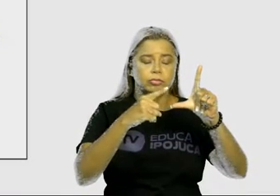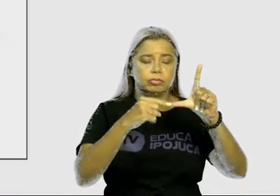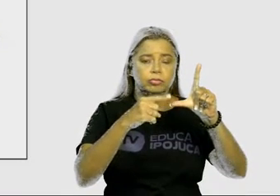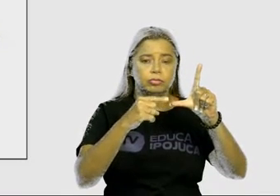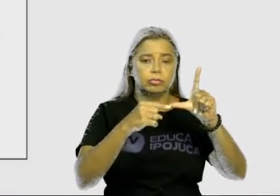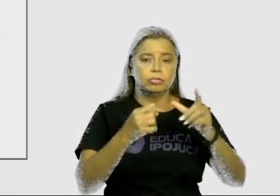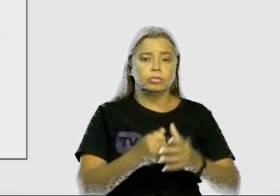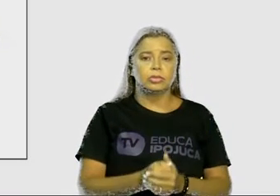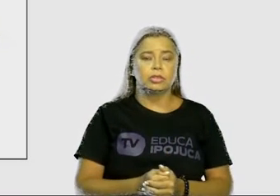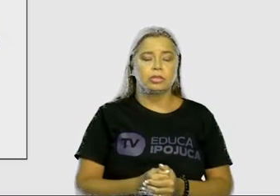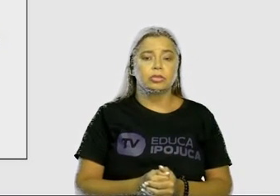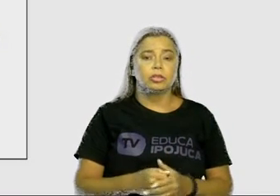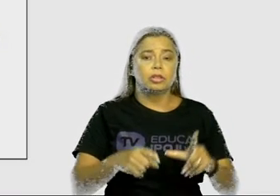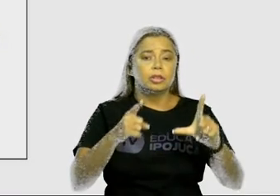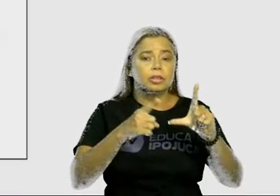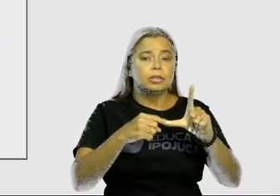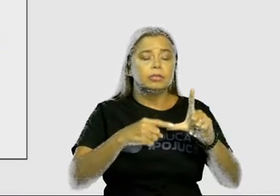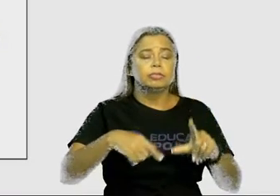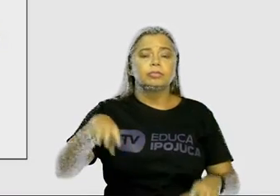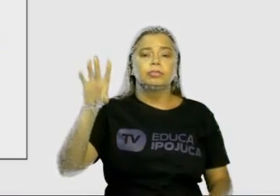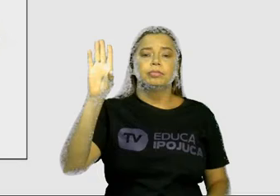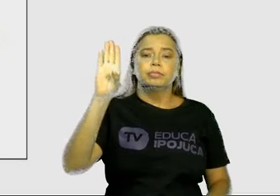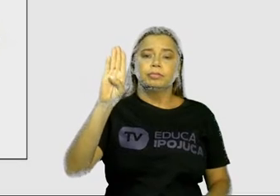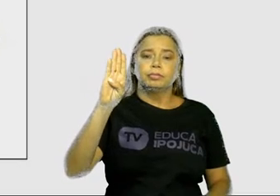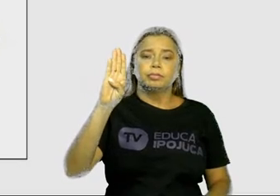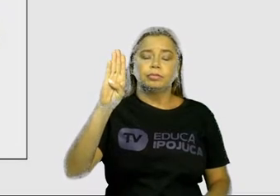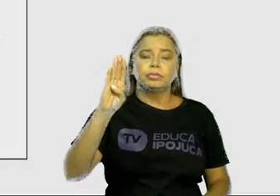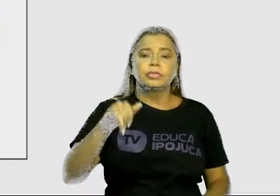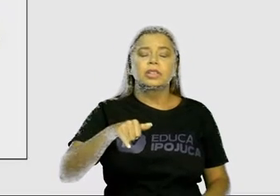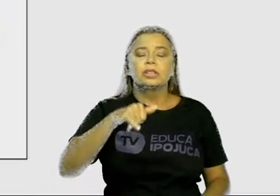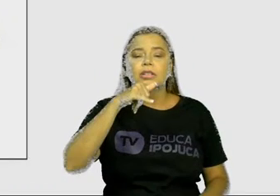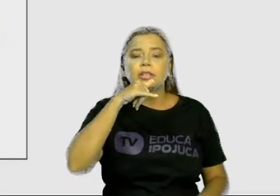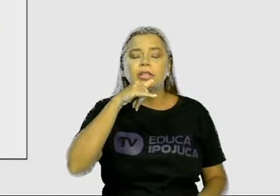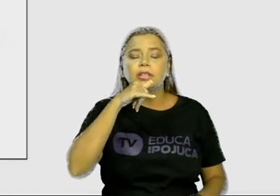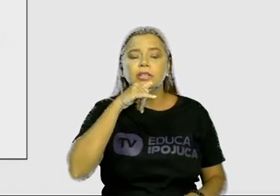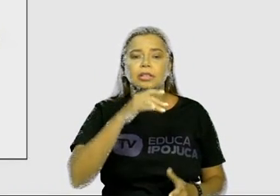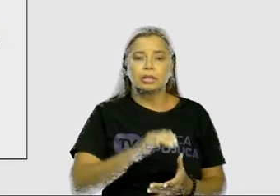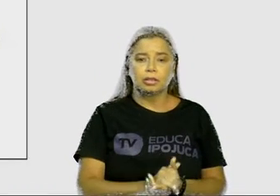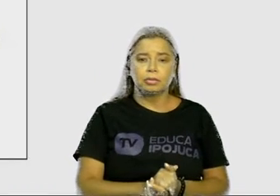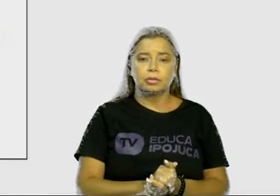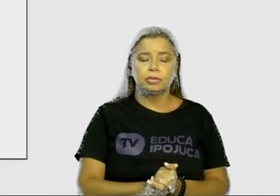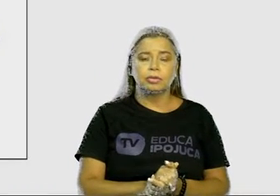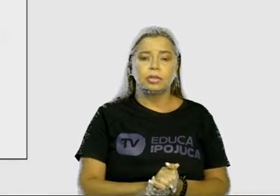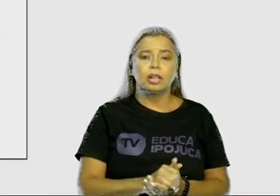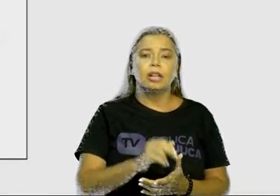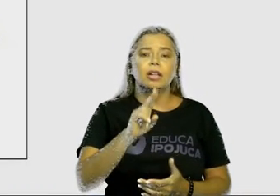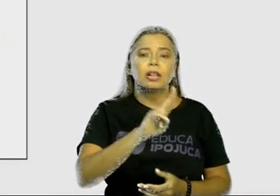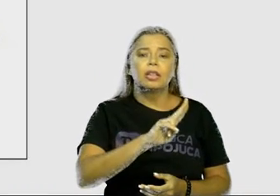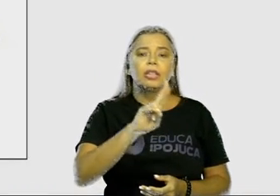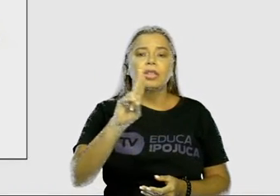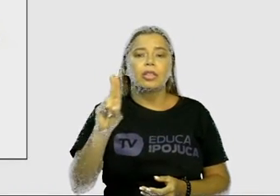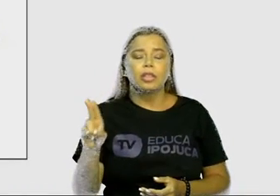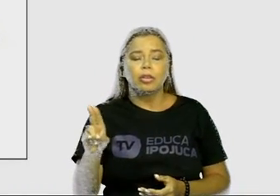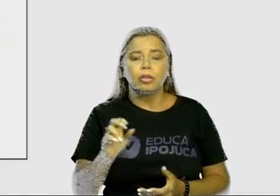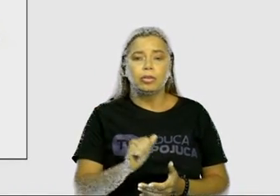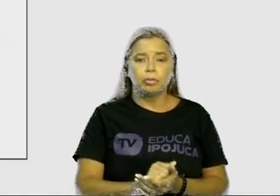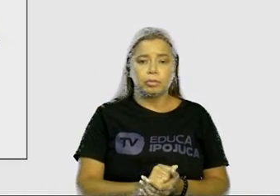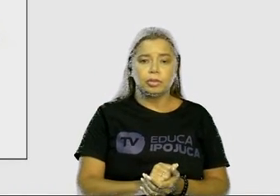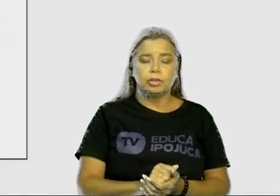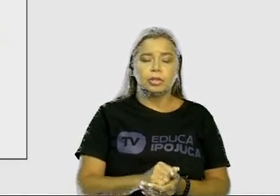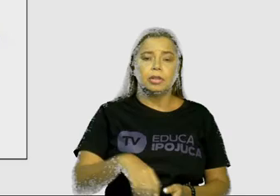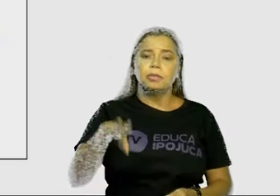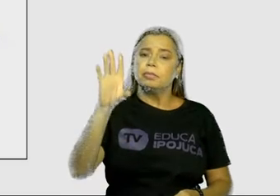a letra B, como no exemplo aqui, som de B, o nome da letra vai ser B.